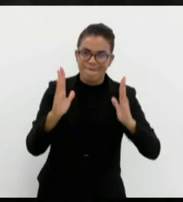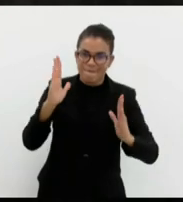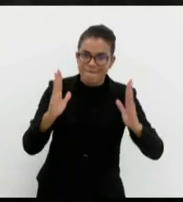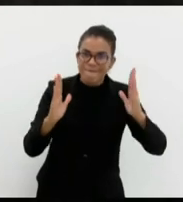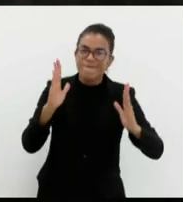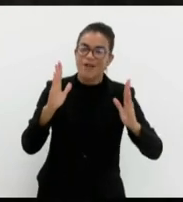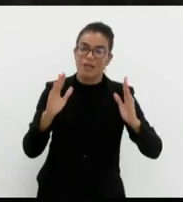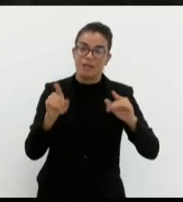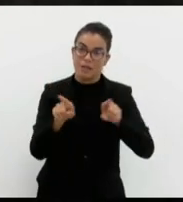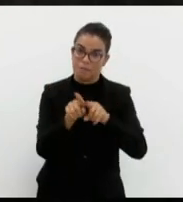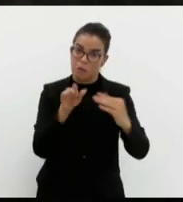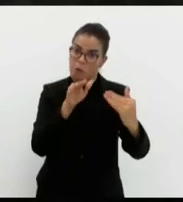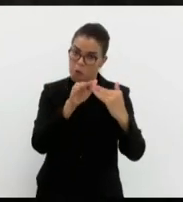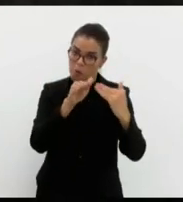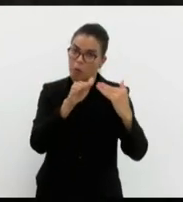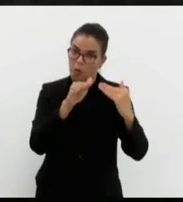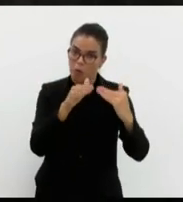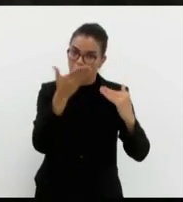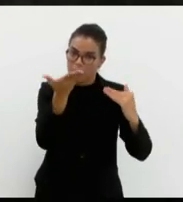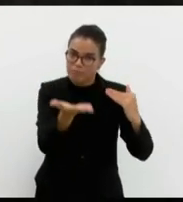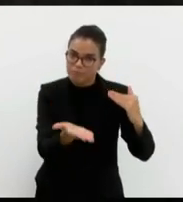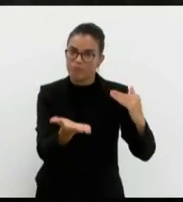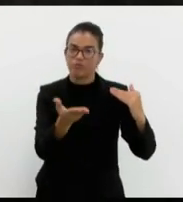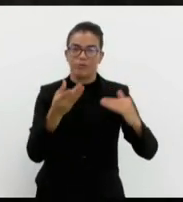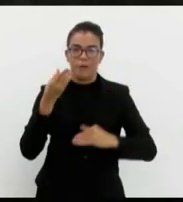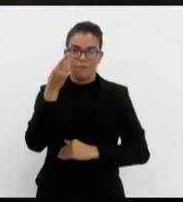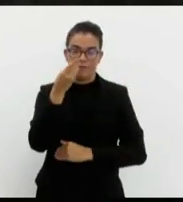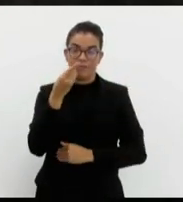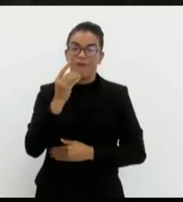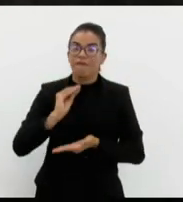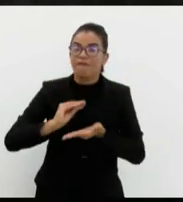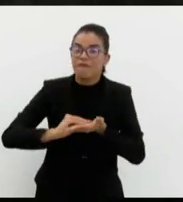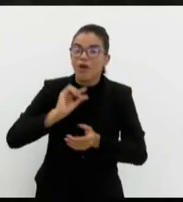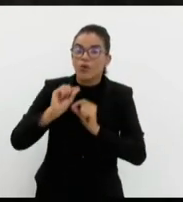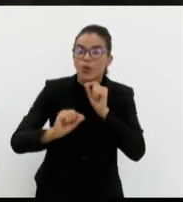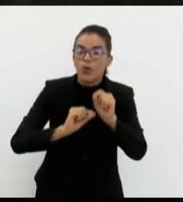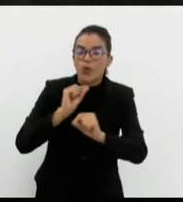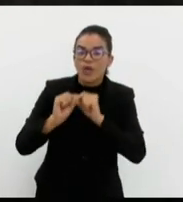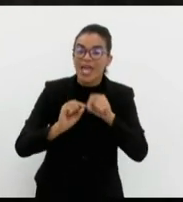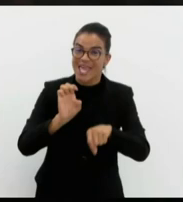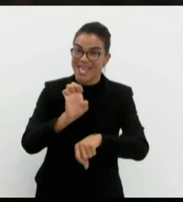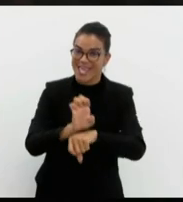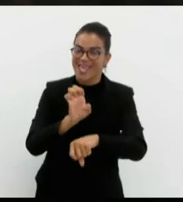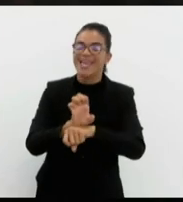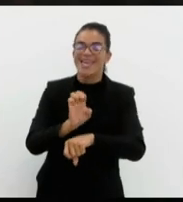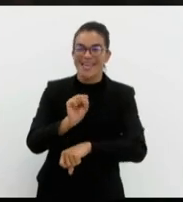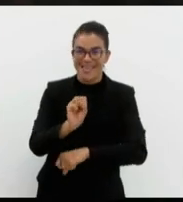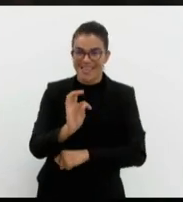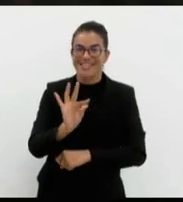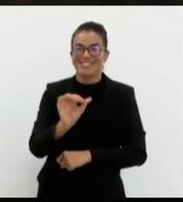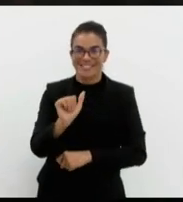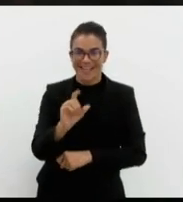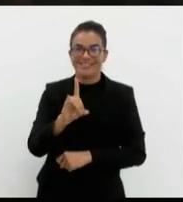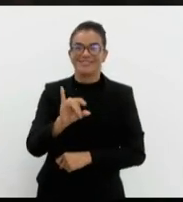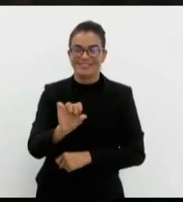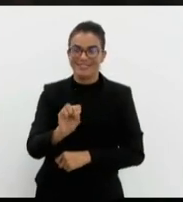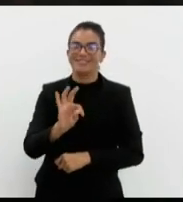e eu concordo com a vossa excelência, é porque faltam estadistas no mundo.